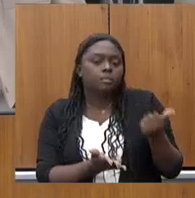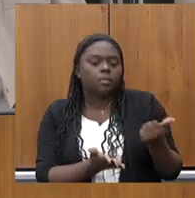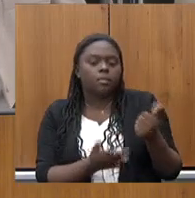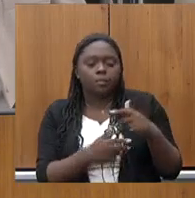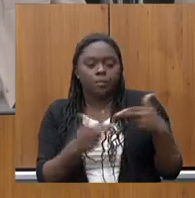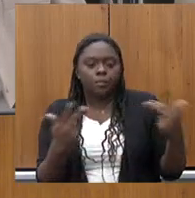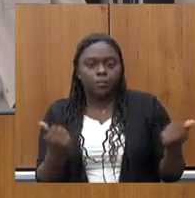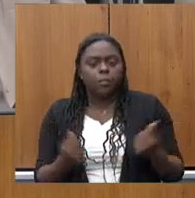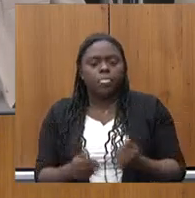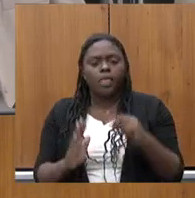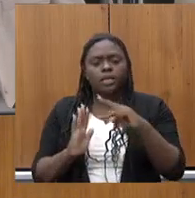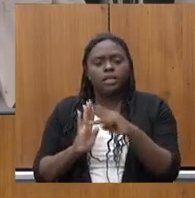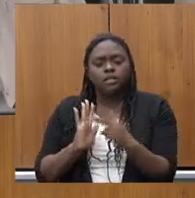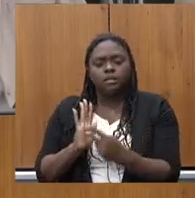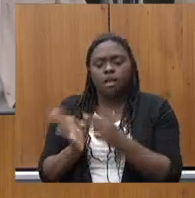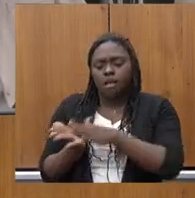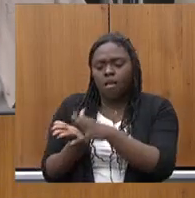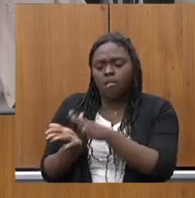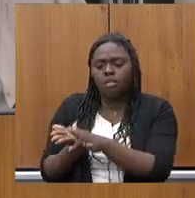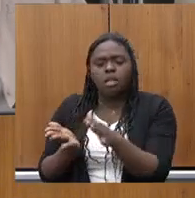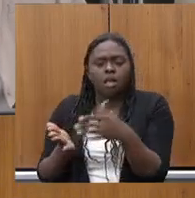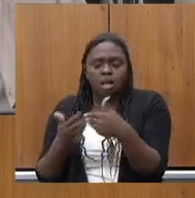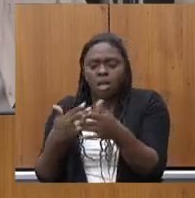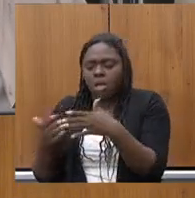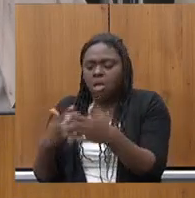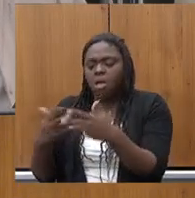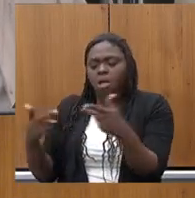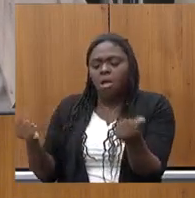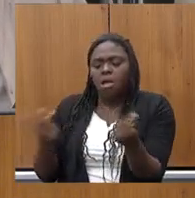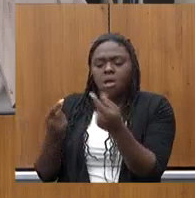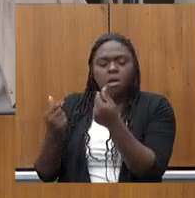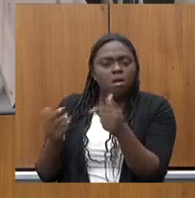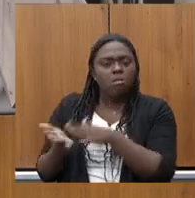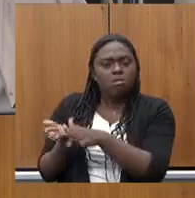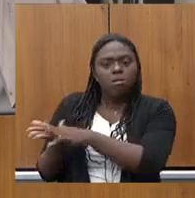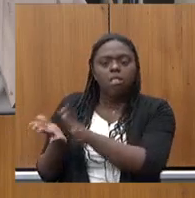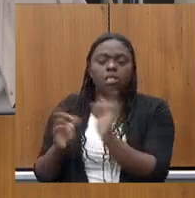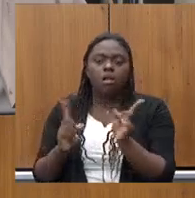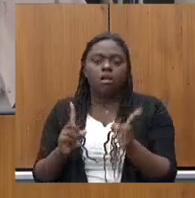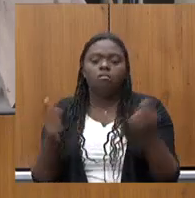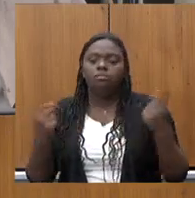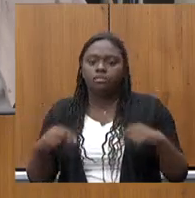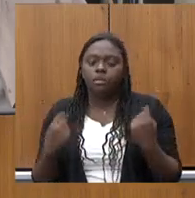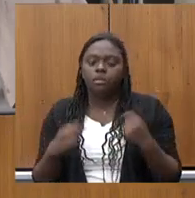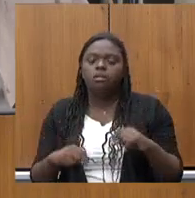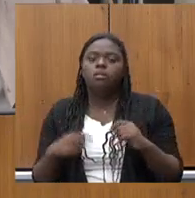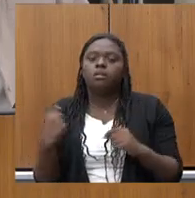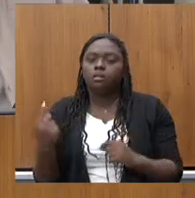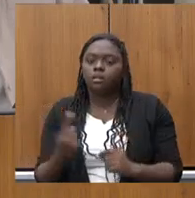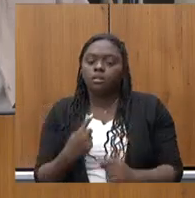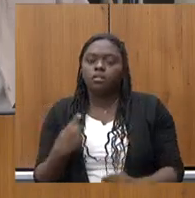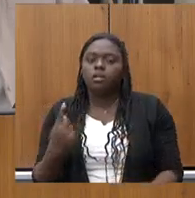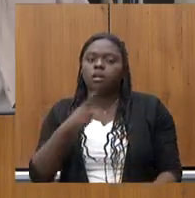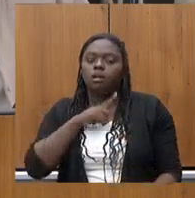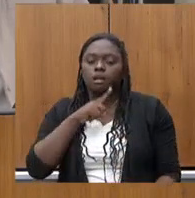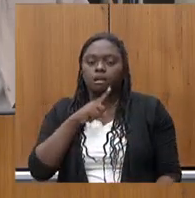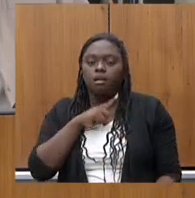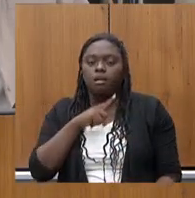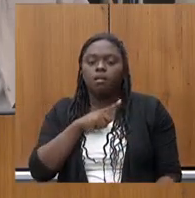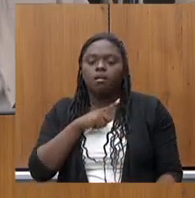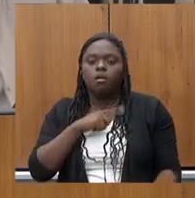que não é porque tem que gastar que a gente vai gastar com qualquer coisa é preciso que a gente tenha uma